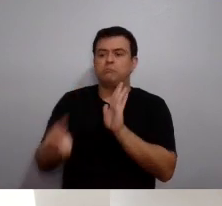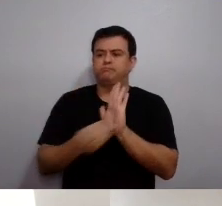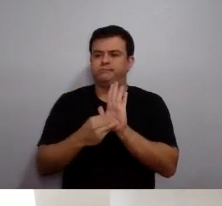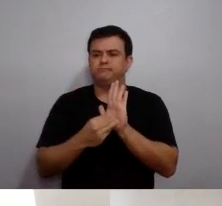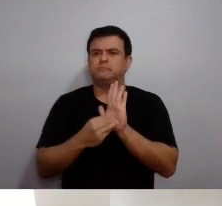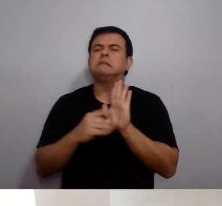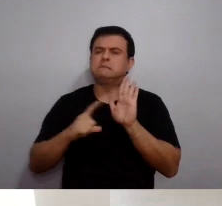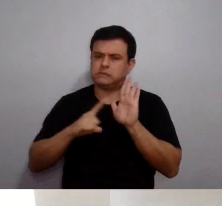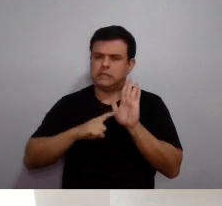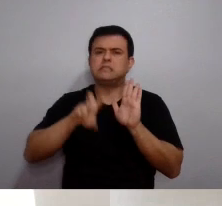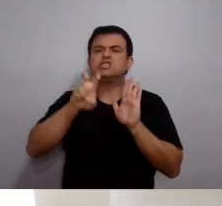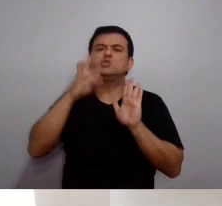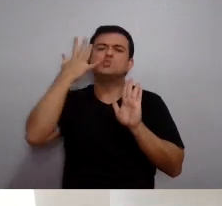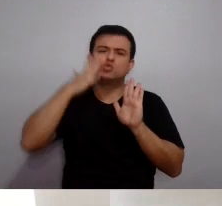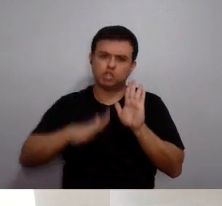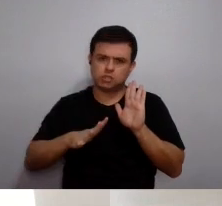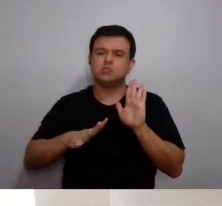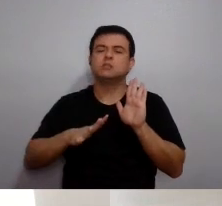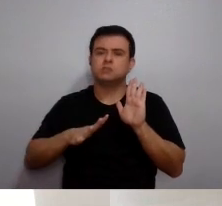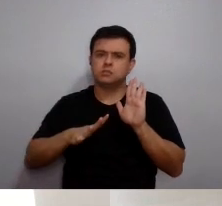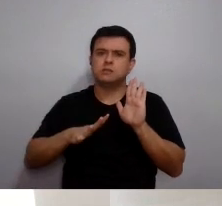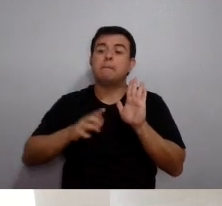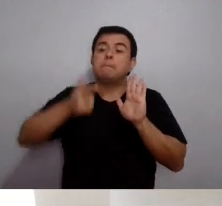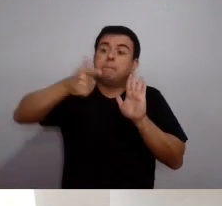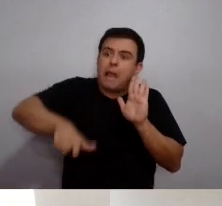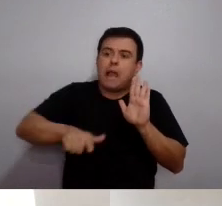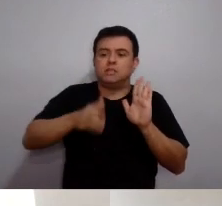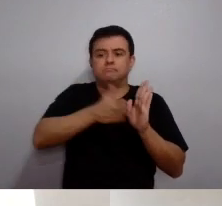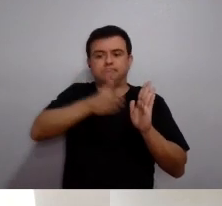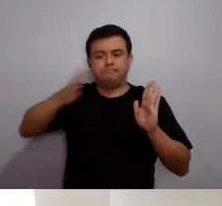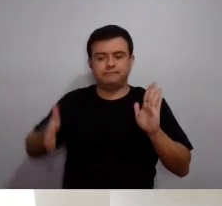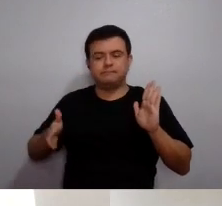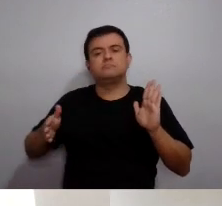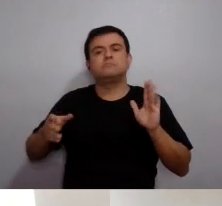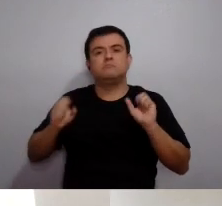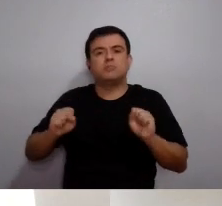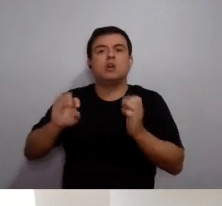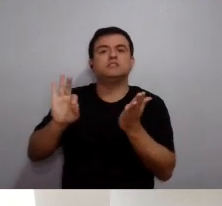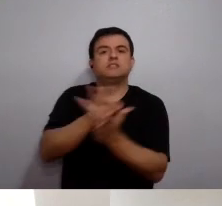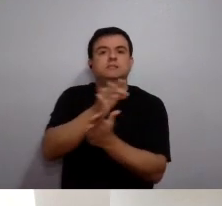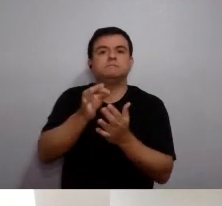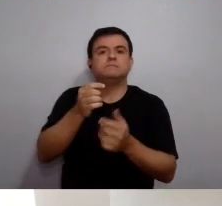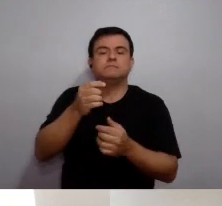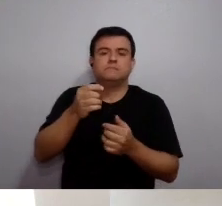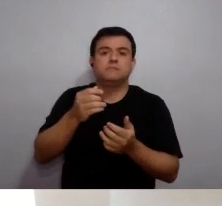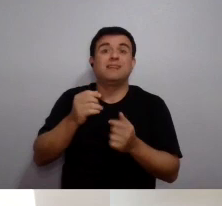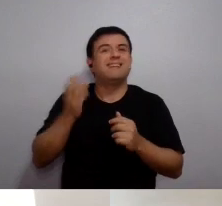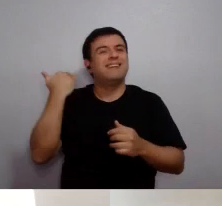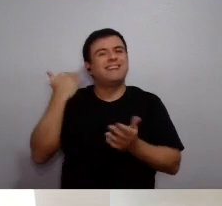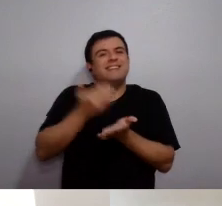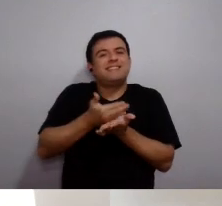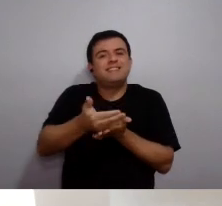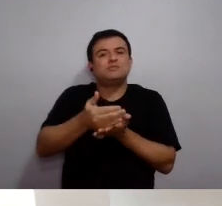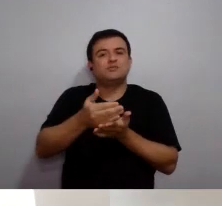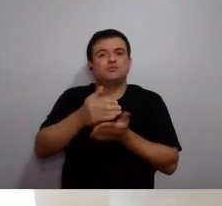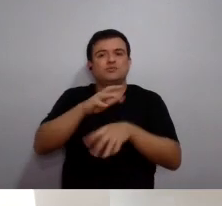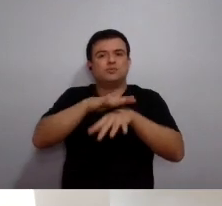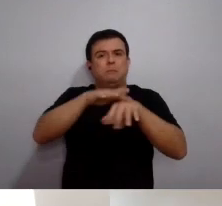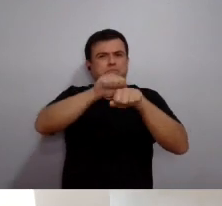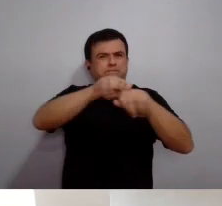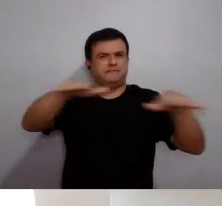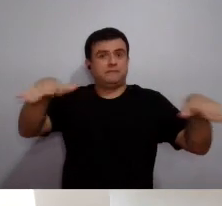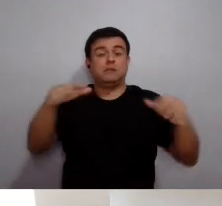constava que haveria o prazo adicional de cinco dias para outras inscrições, porque a gente estava no início da pandemia,